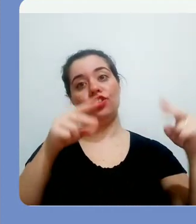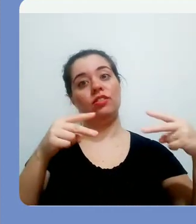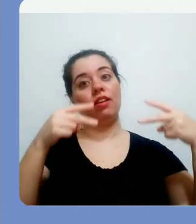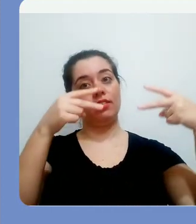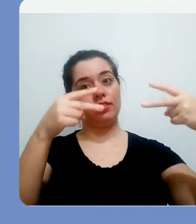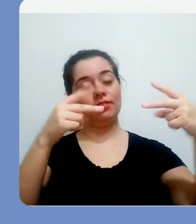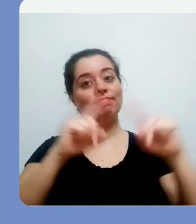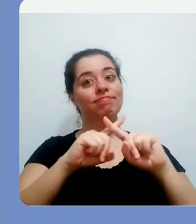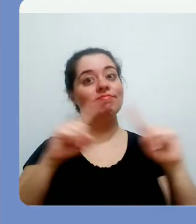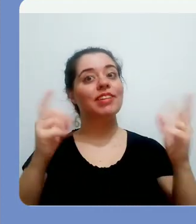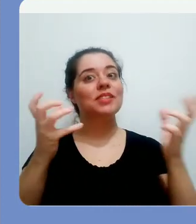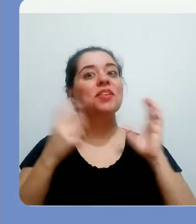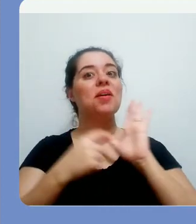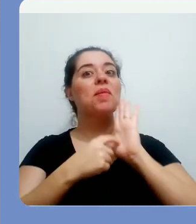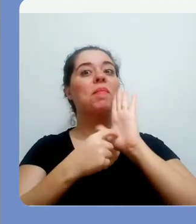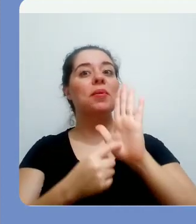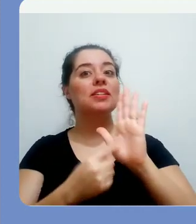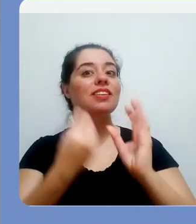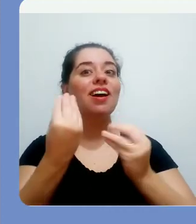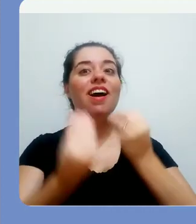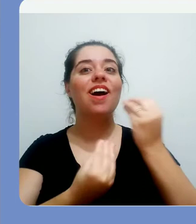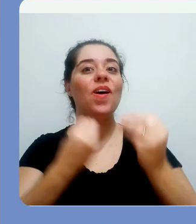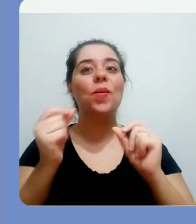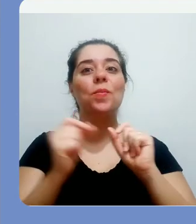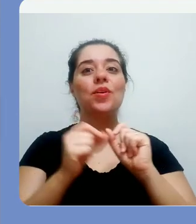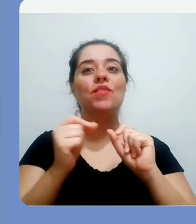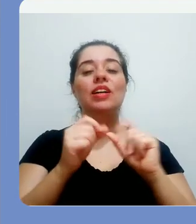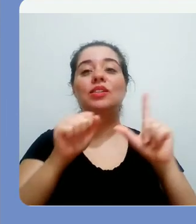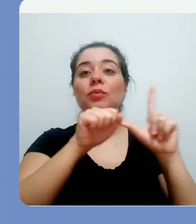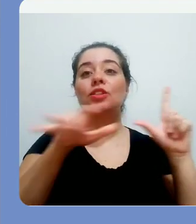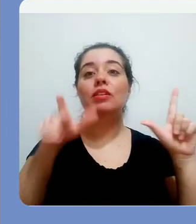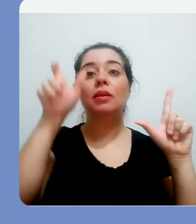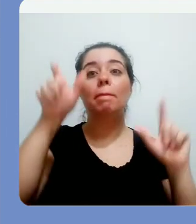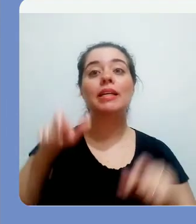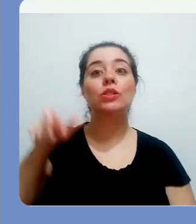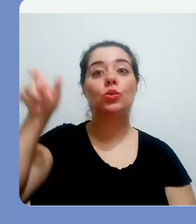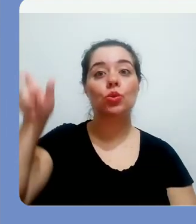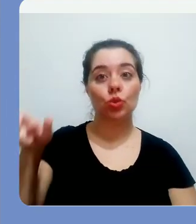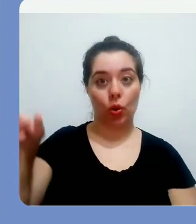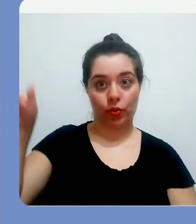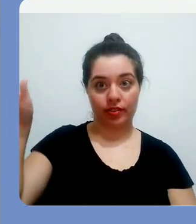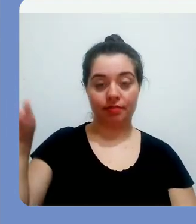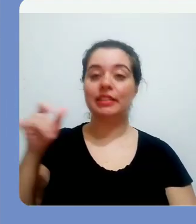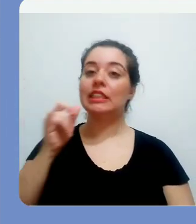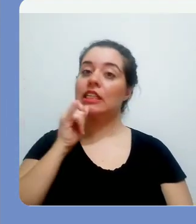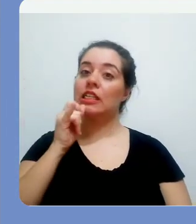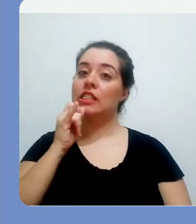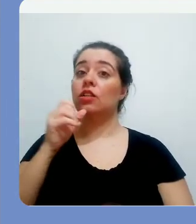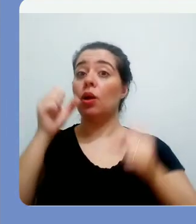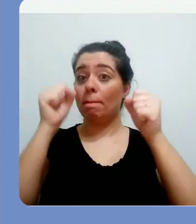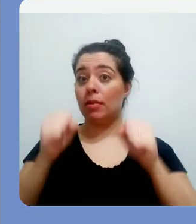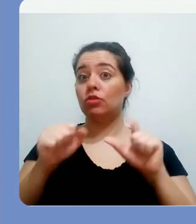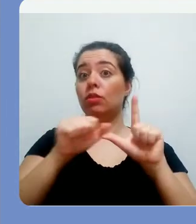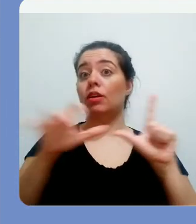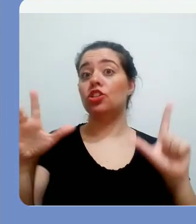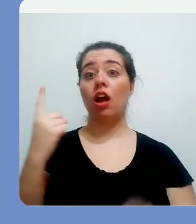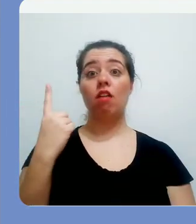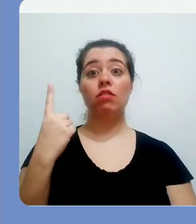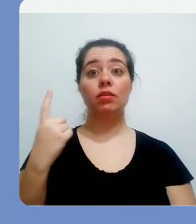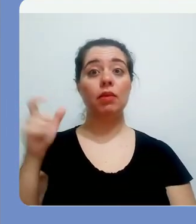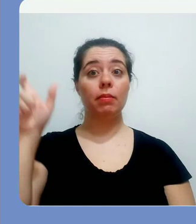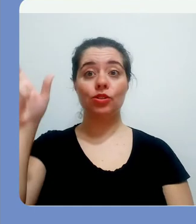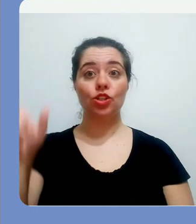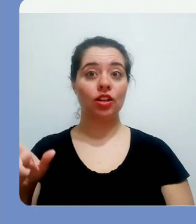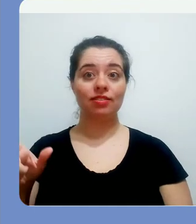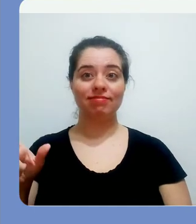compartilhar o link, mas eu quero mostrar para vocês como que a gente faz o compartilhamento com usuários. Então eu posso compartilhar com